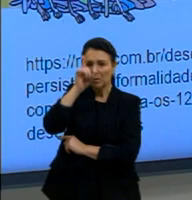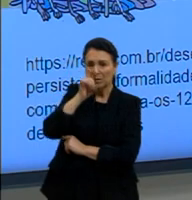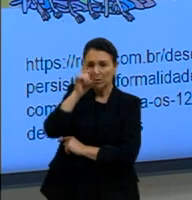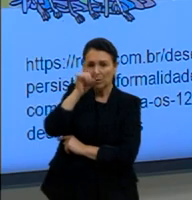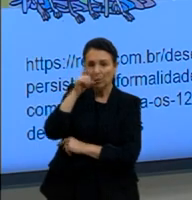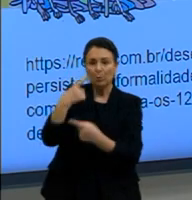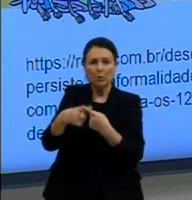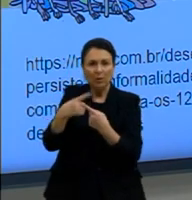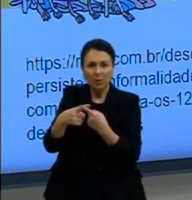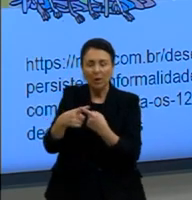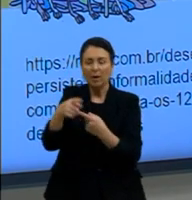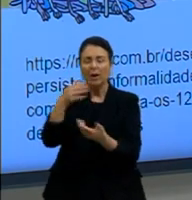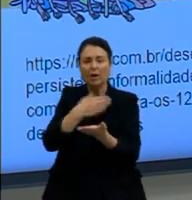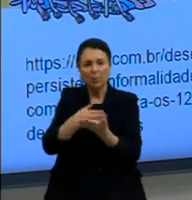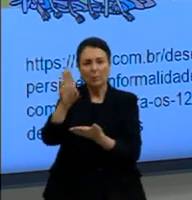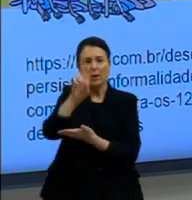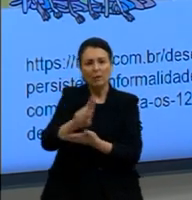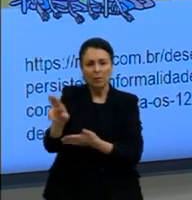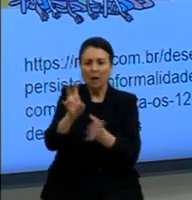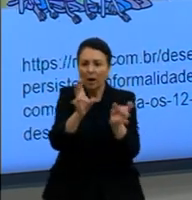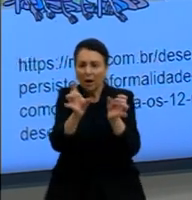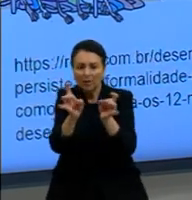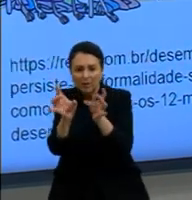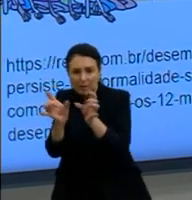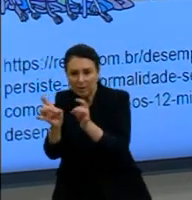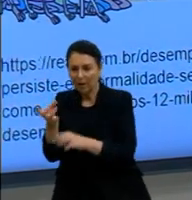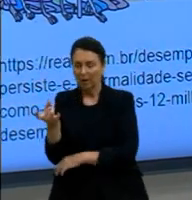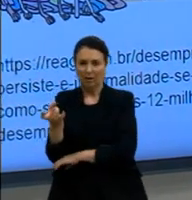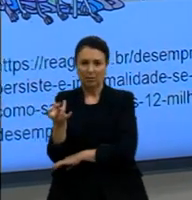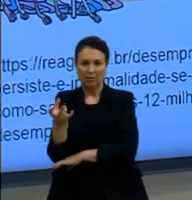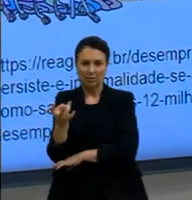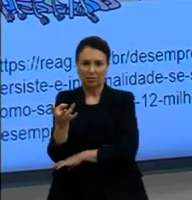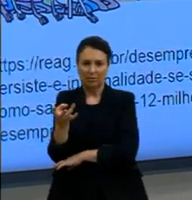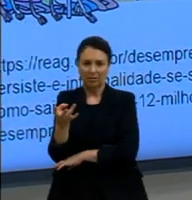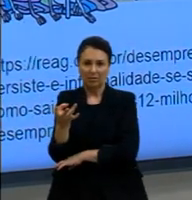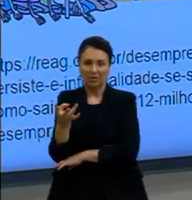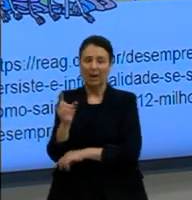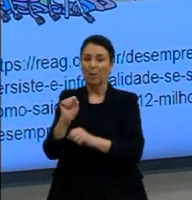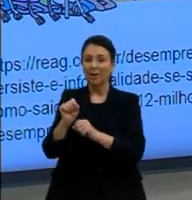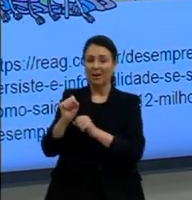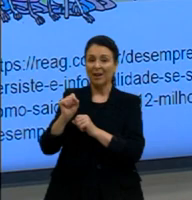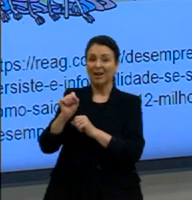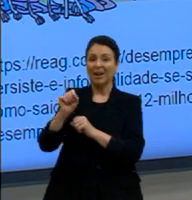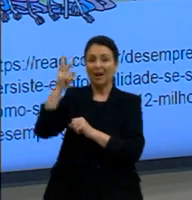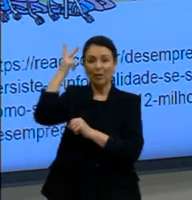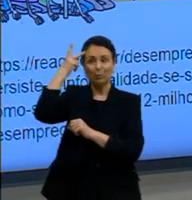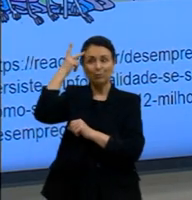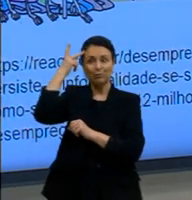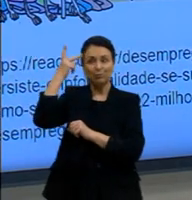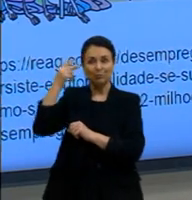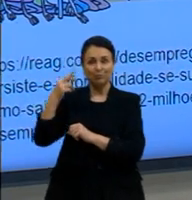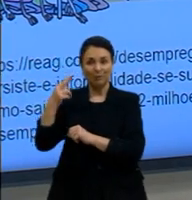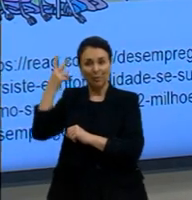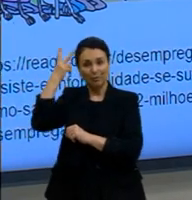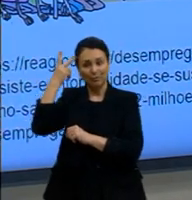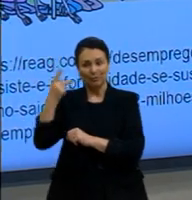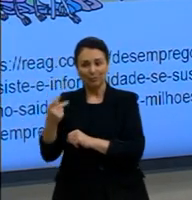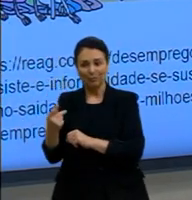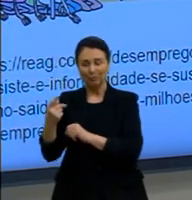elas a se envolverem com o tráfico de drogas? Então, essa é a desnutralização que a sociologia